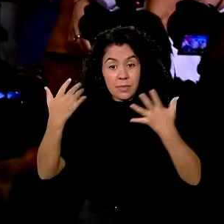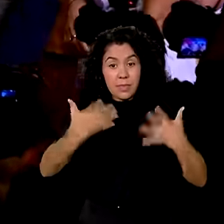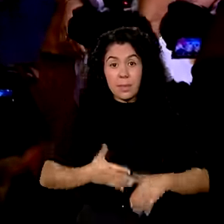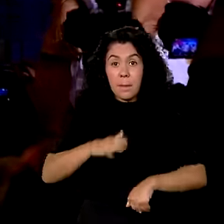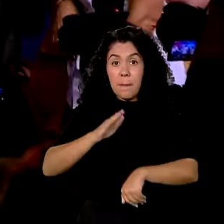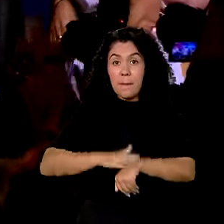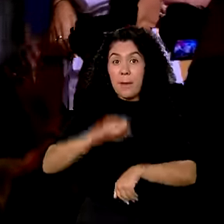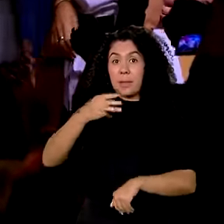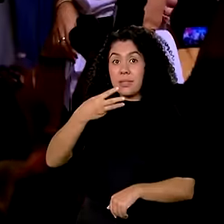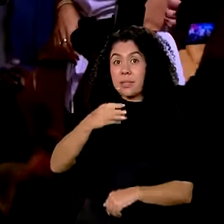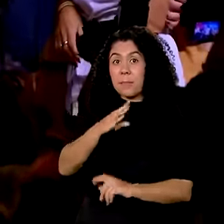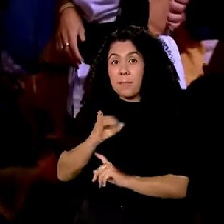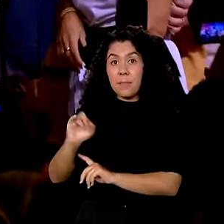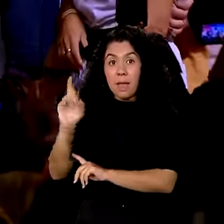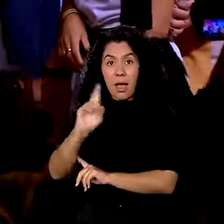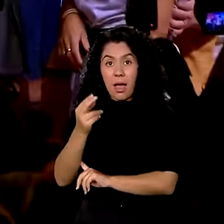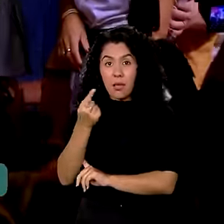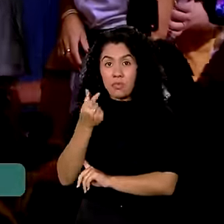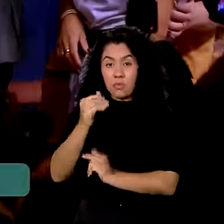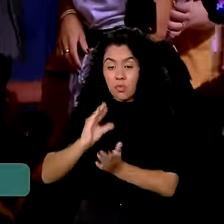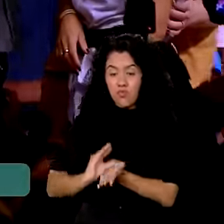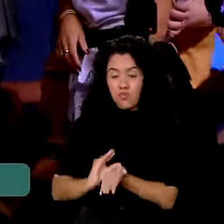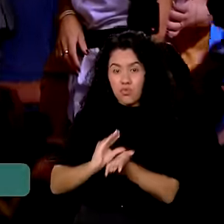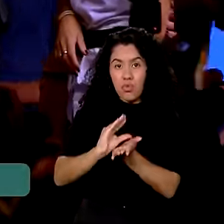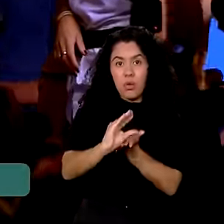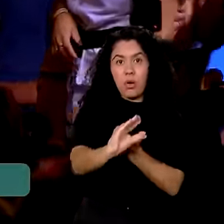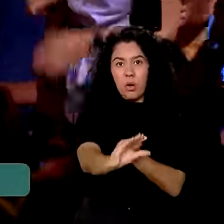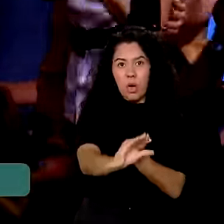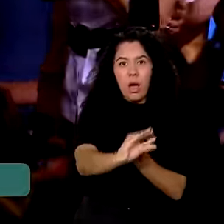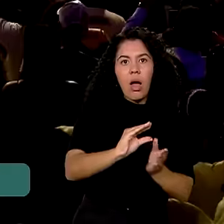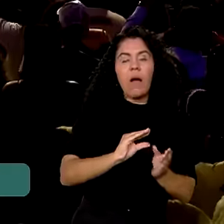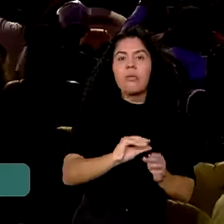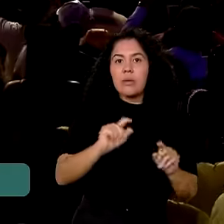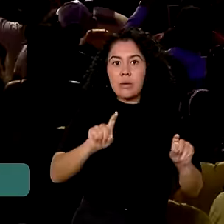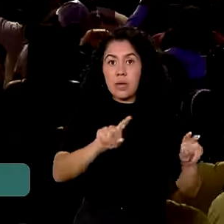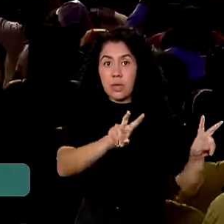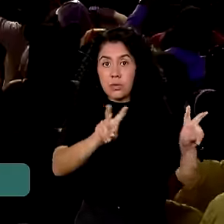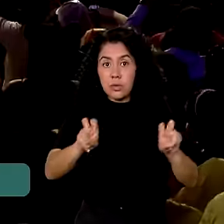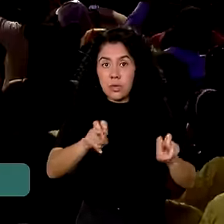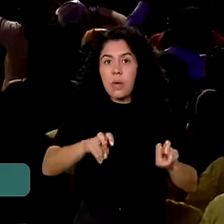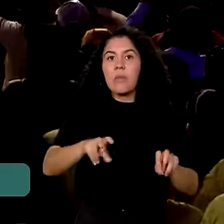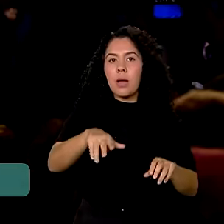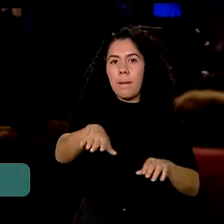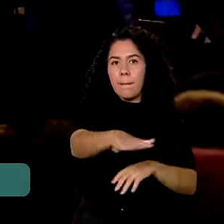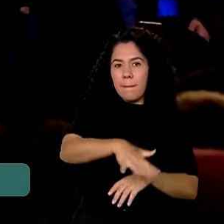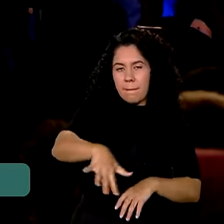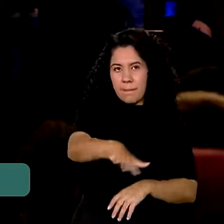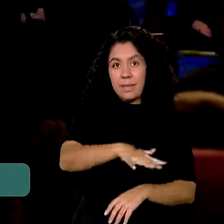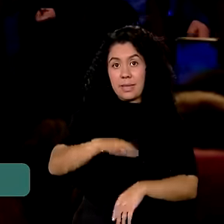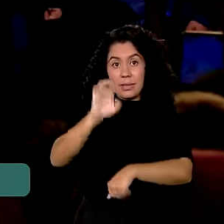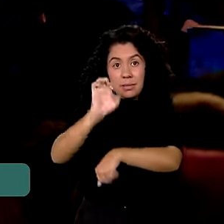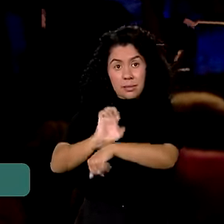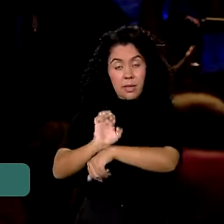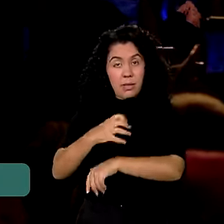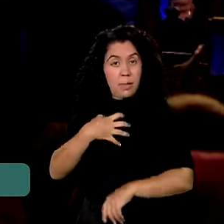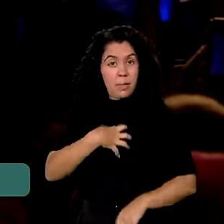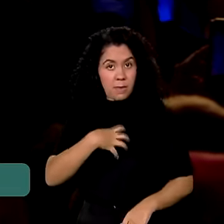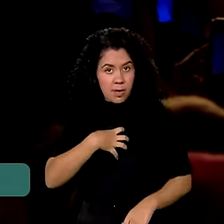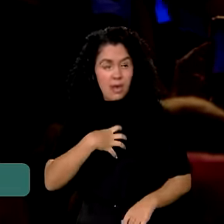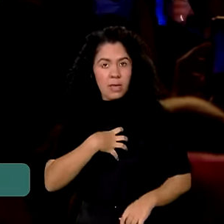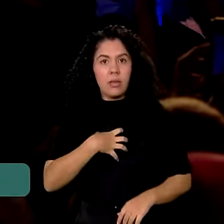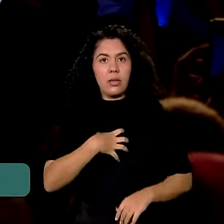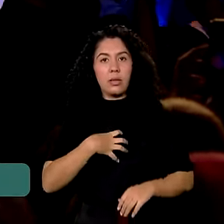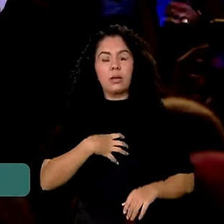3 bilhões e 900 milhões de reais em recursos serão repassados para o Estado da Bahia. Os investimentos